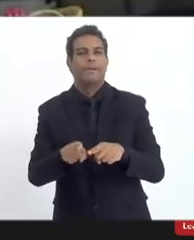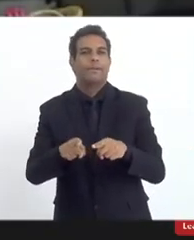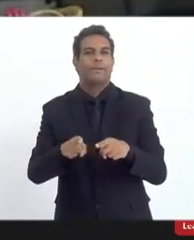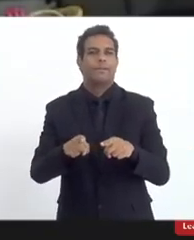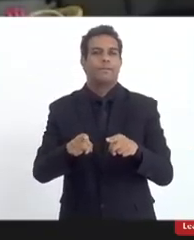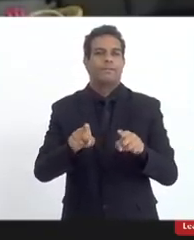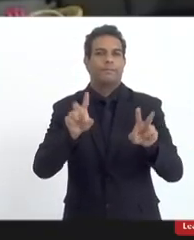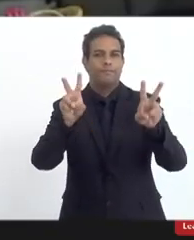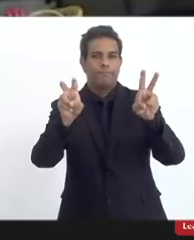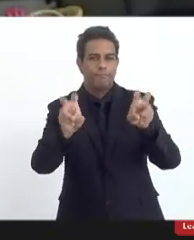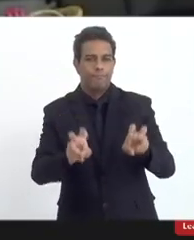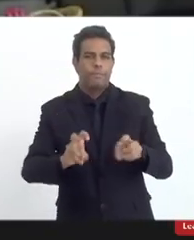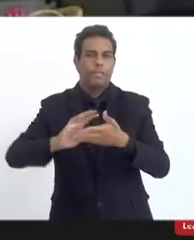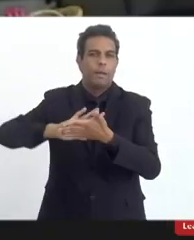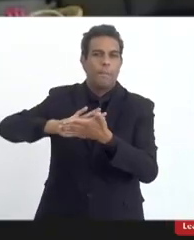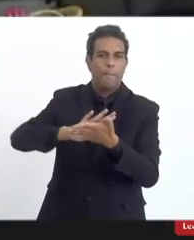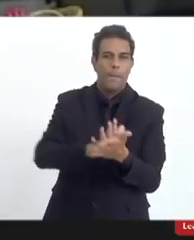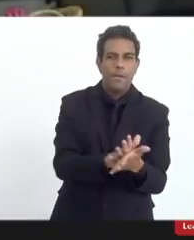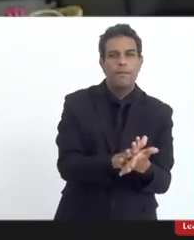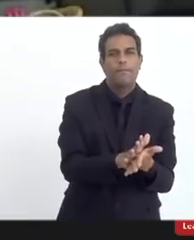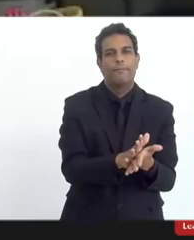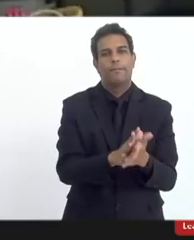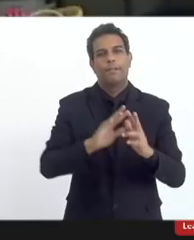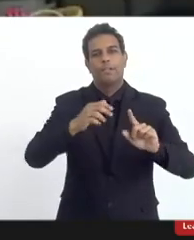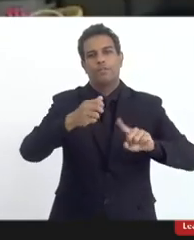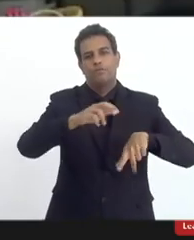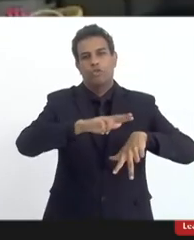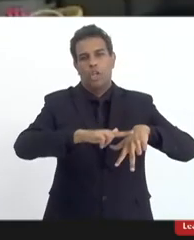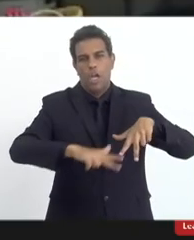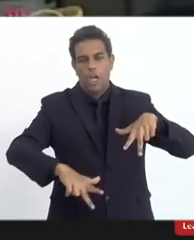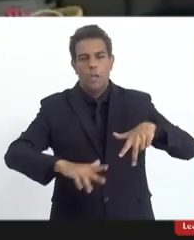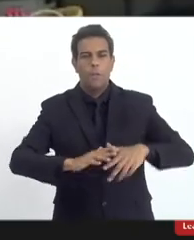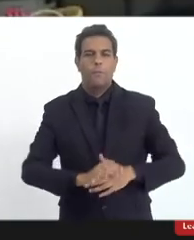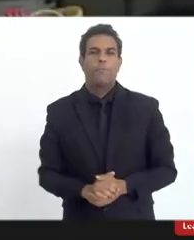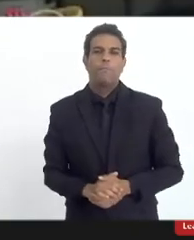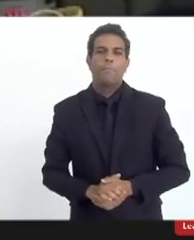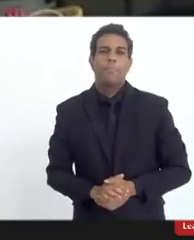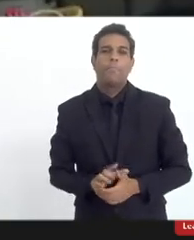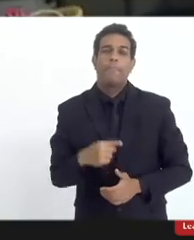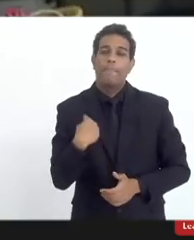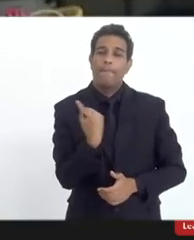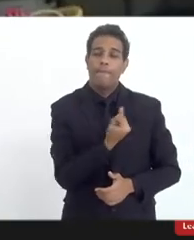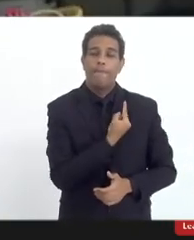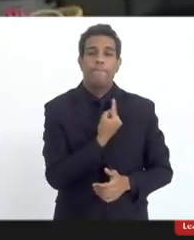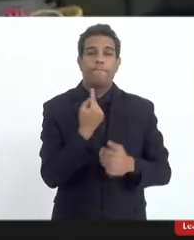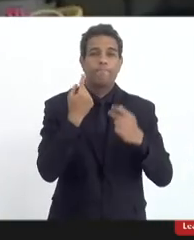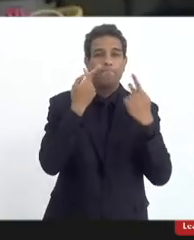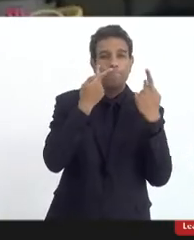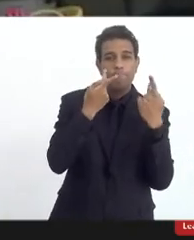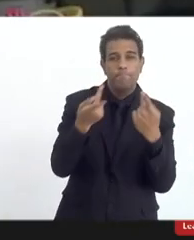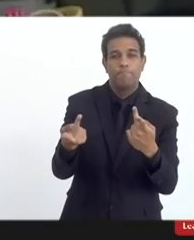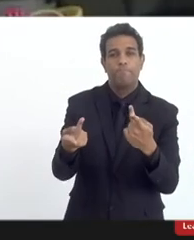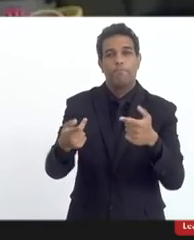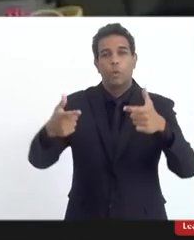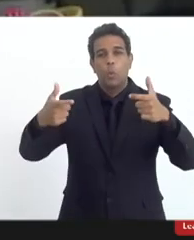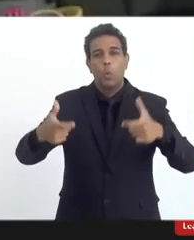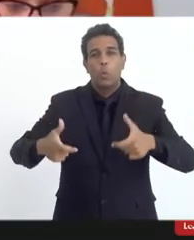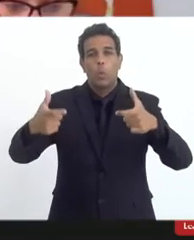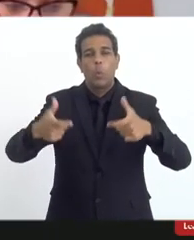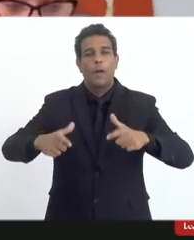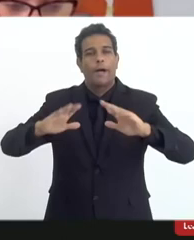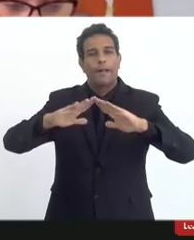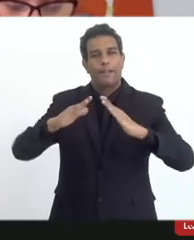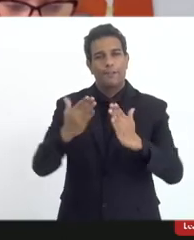com preconceito em relação a gênero nós vamos visitamos a unidade escolar